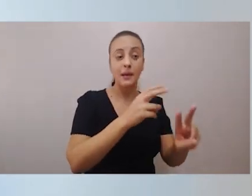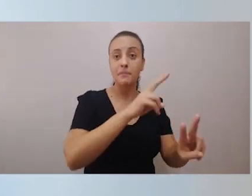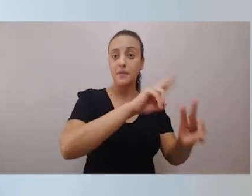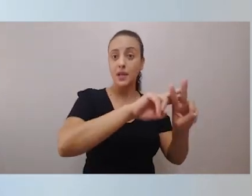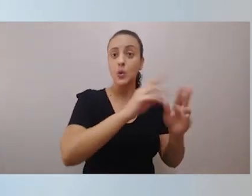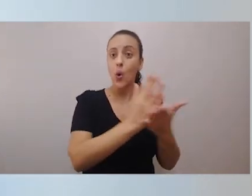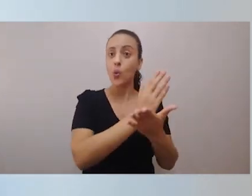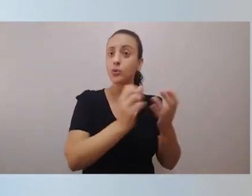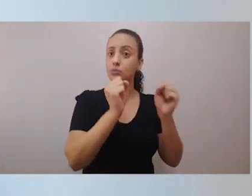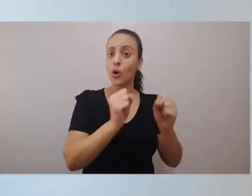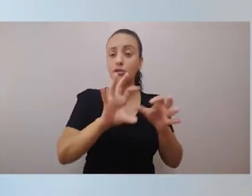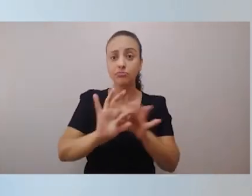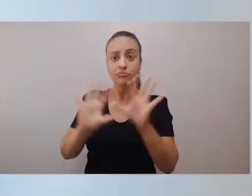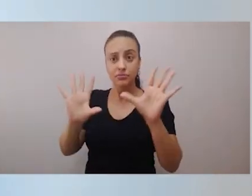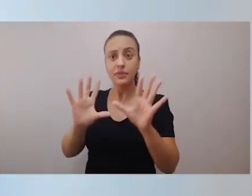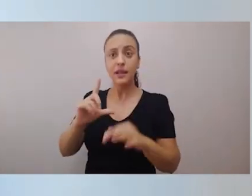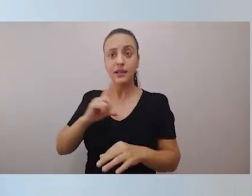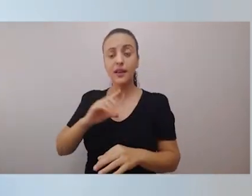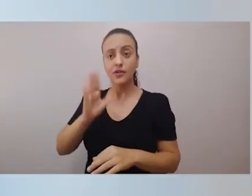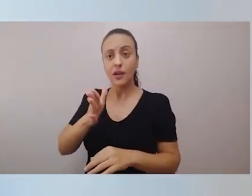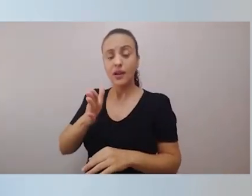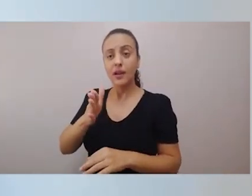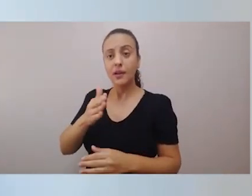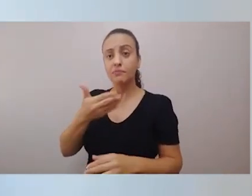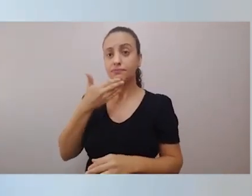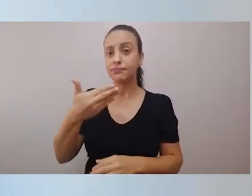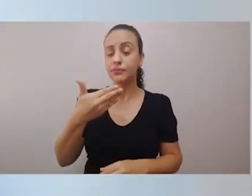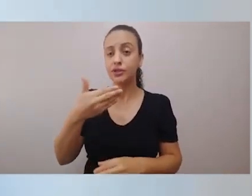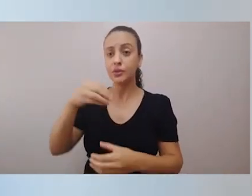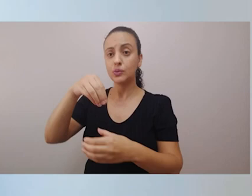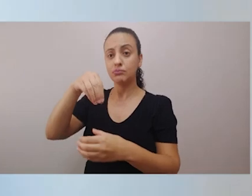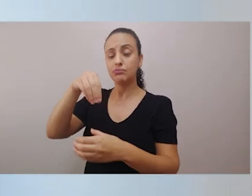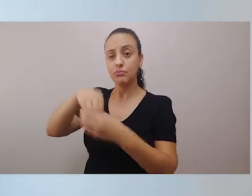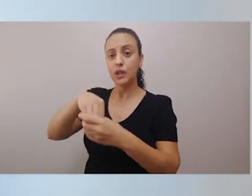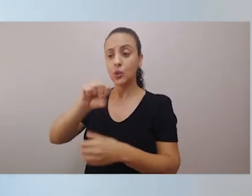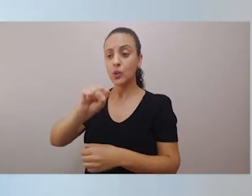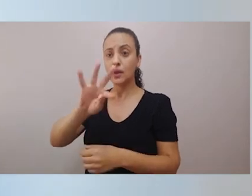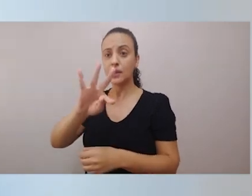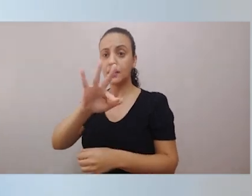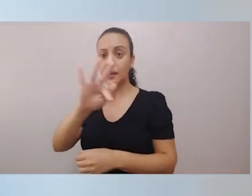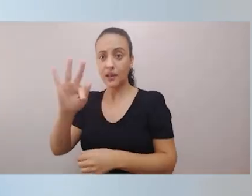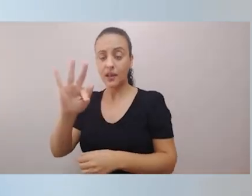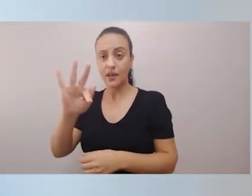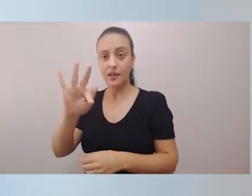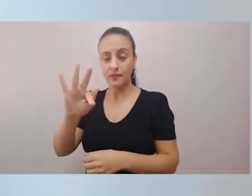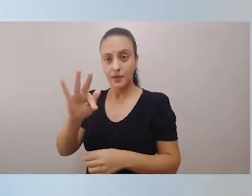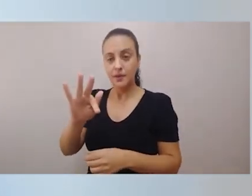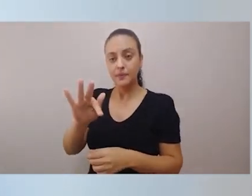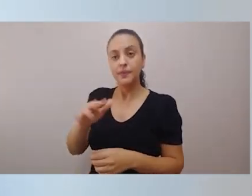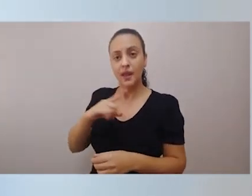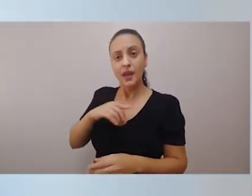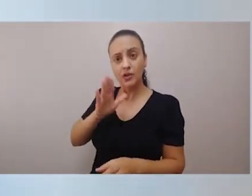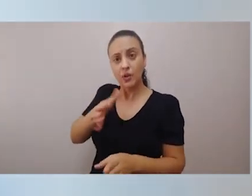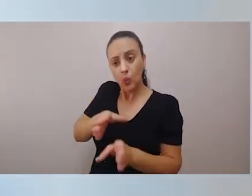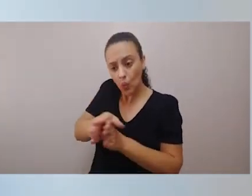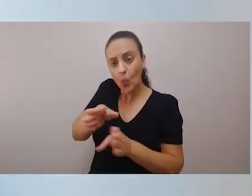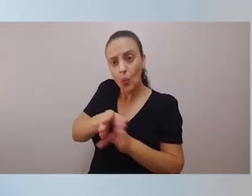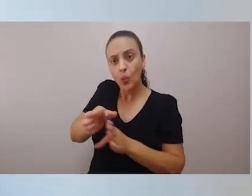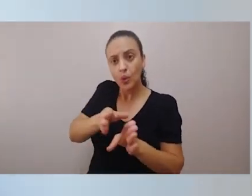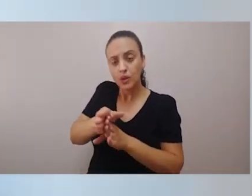ação em pauta no Supremo Tribunal Federal nesse sentido, para cumprimento da resolução do próprio Conselho Nacional de Justiça, que